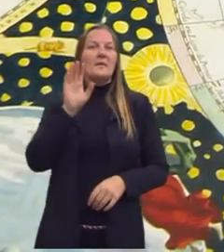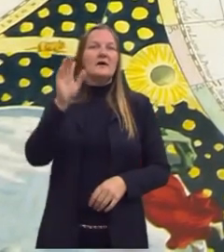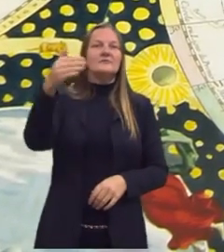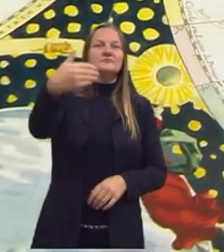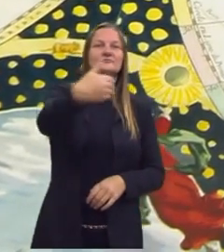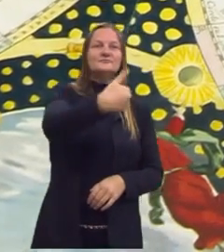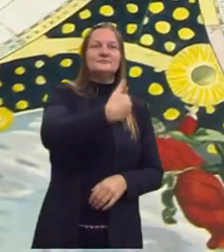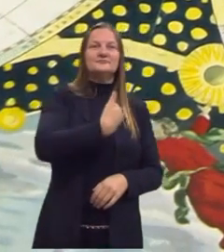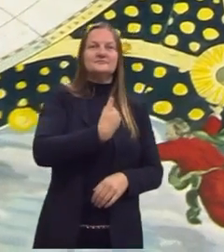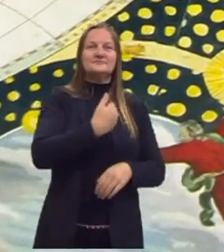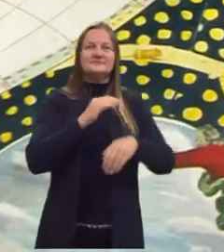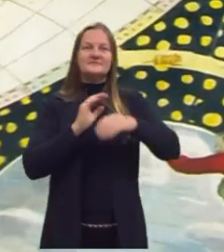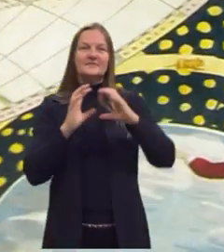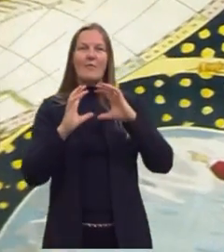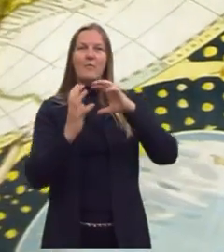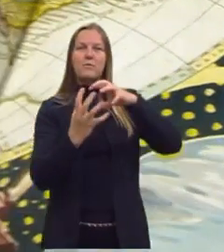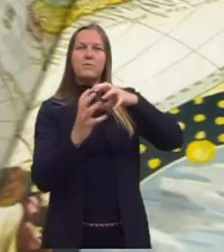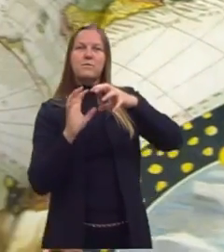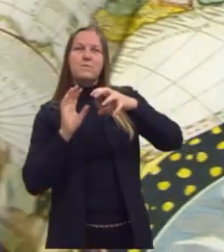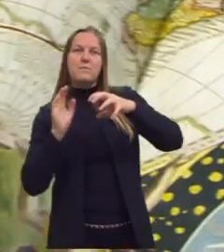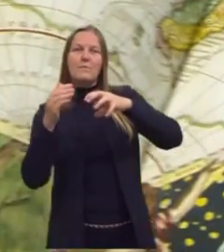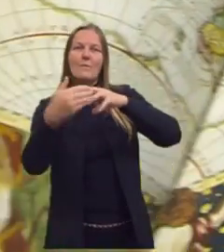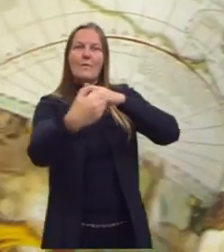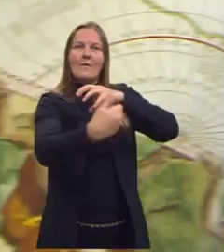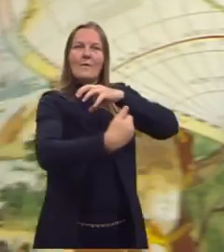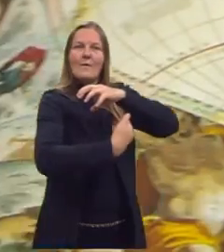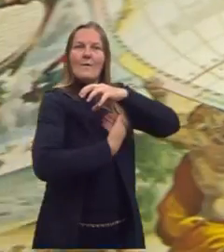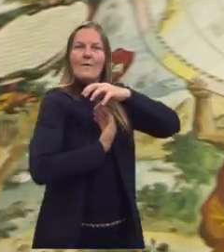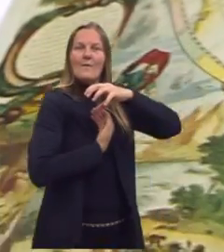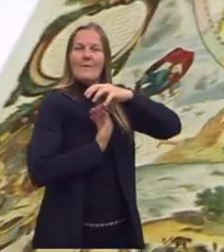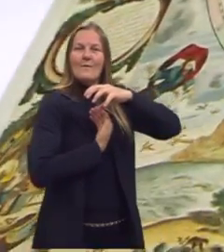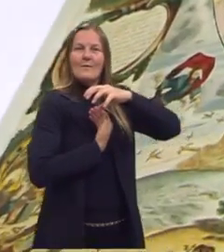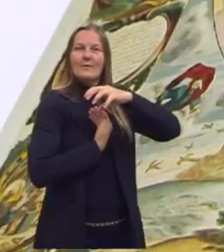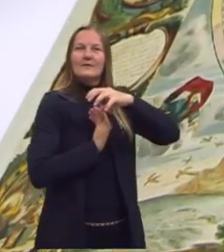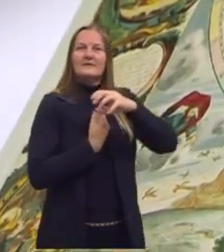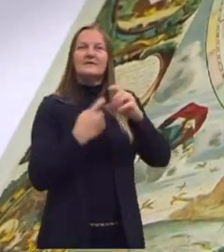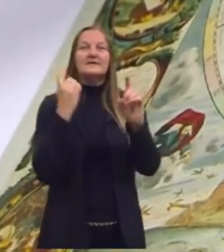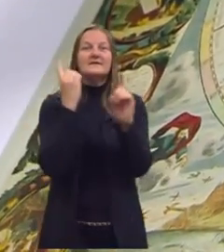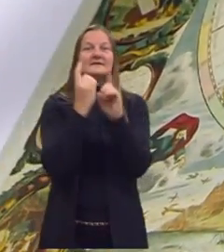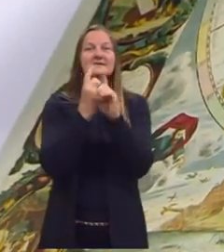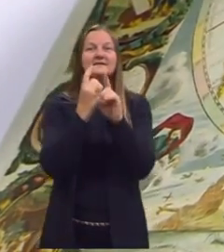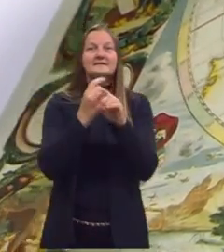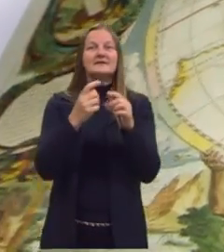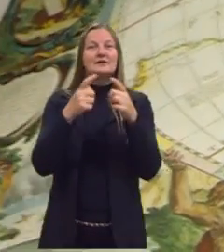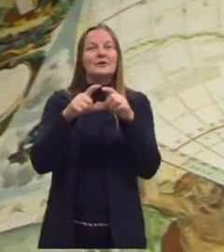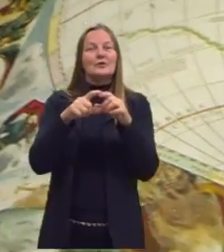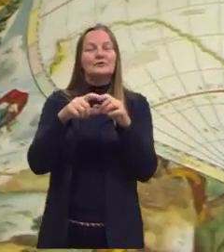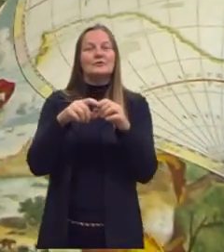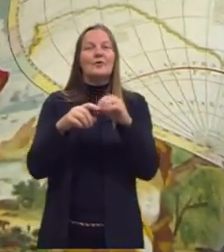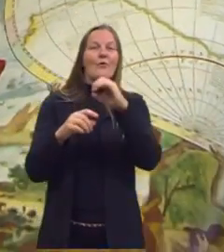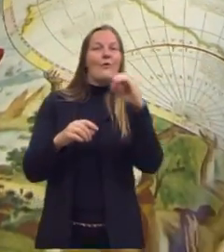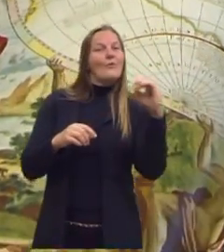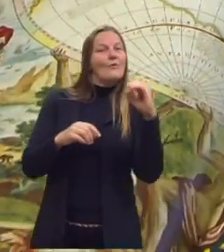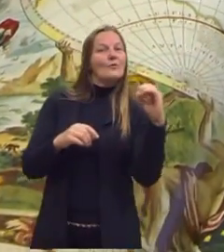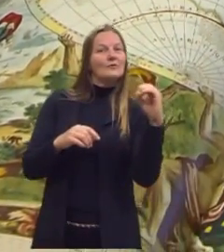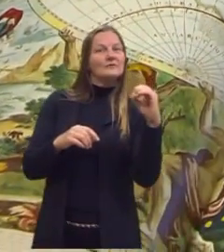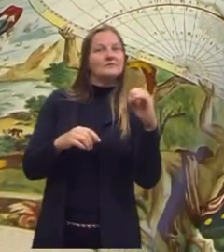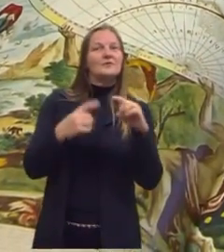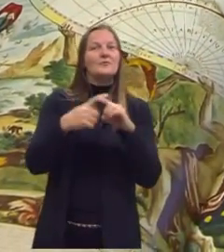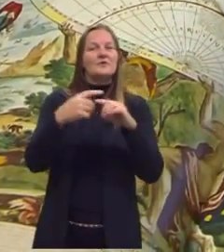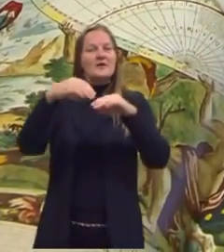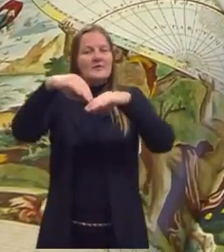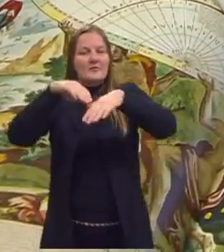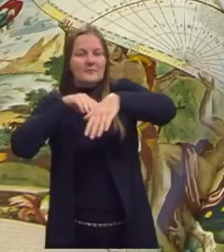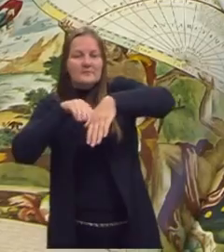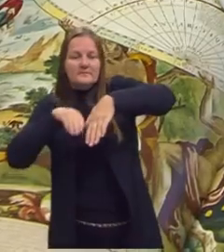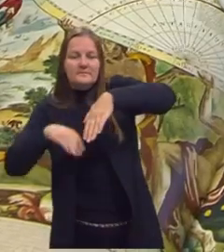reto aqui, a gente vai dar uma volta no mundo e a gente vai sair lá no Oriente. Então, por que a